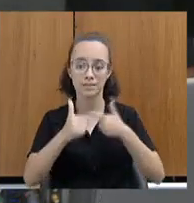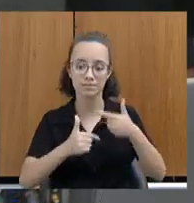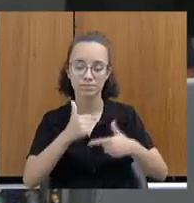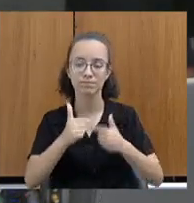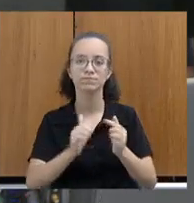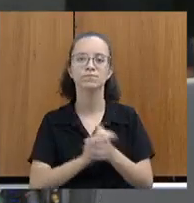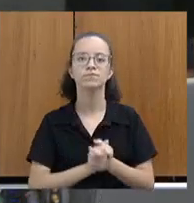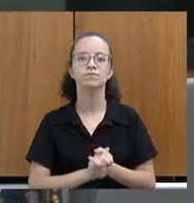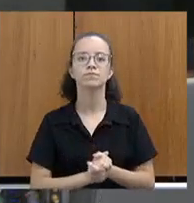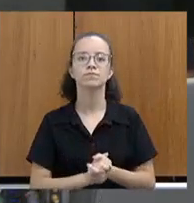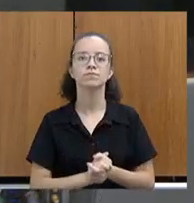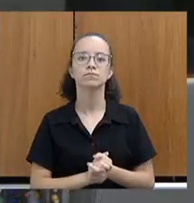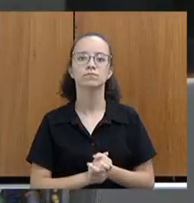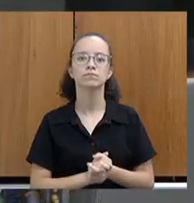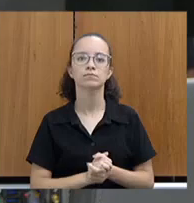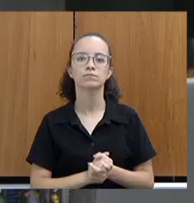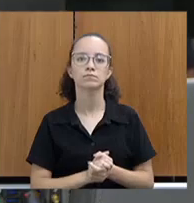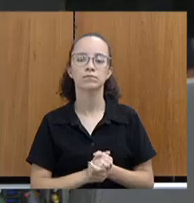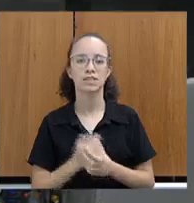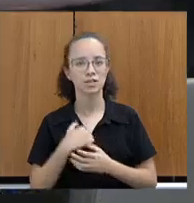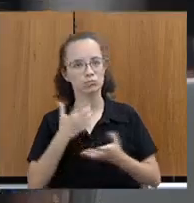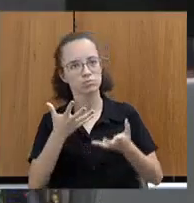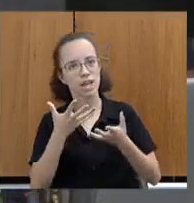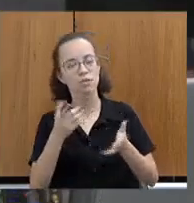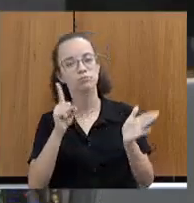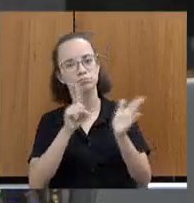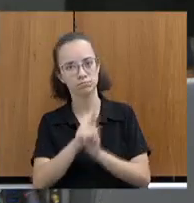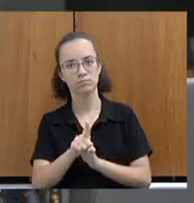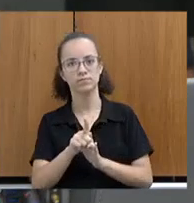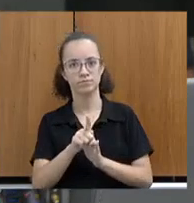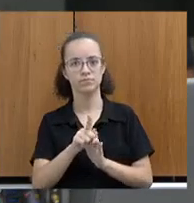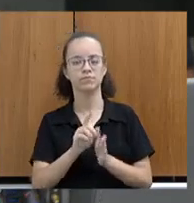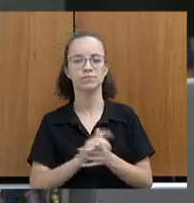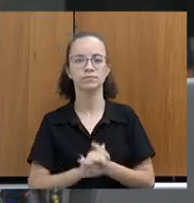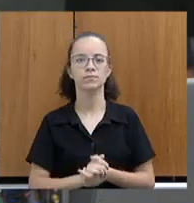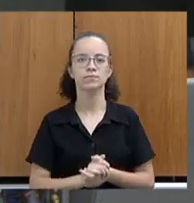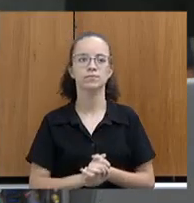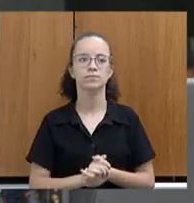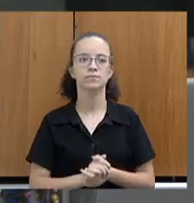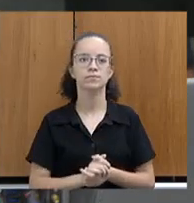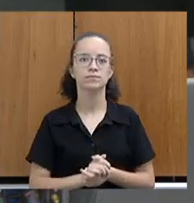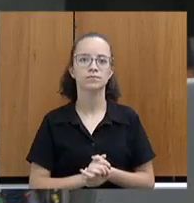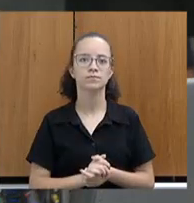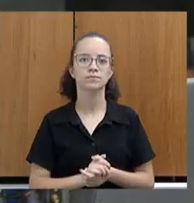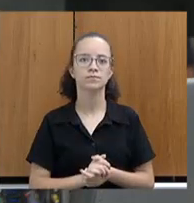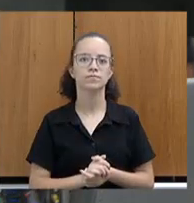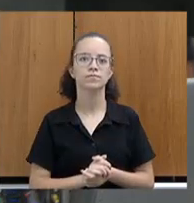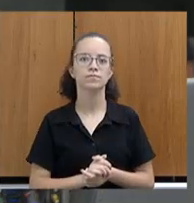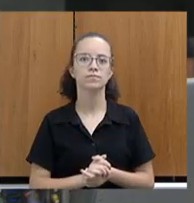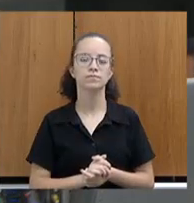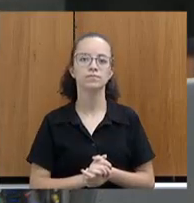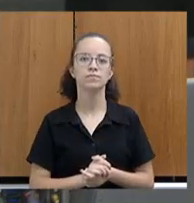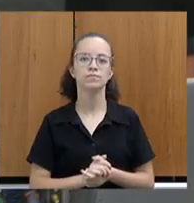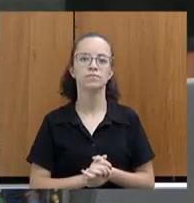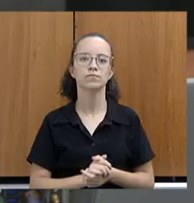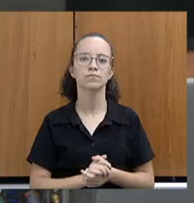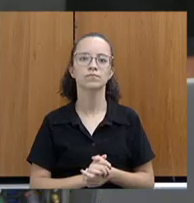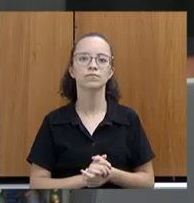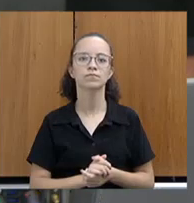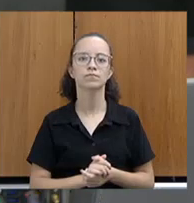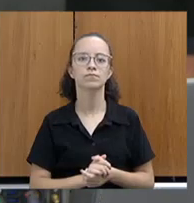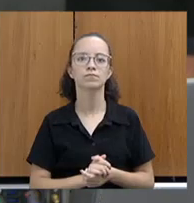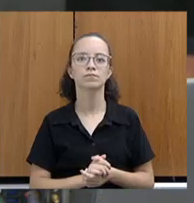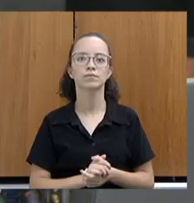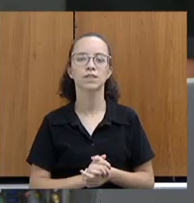Eu quero fazer uma pergunta que eu não consigo me